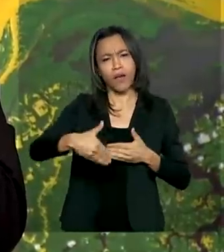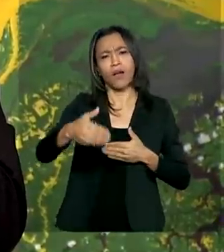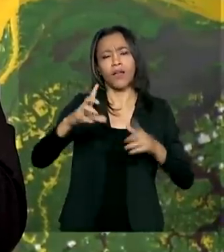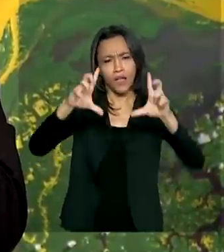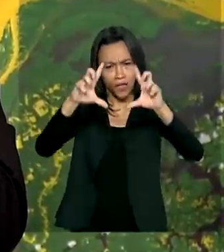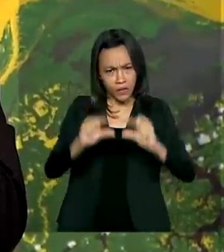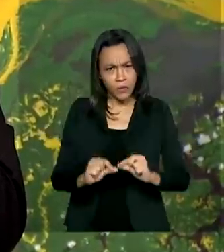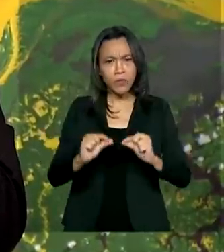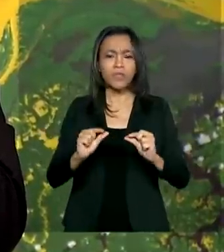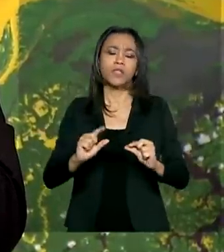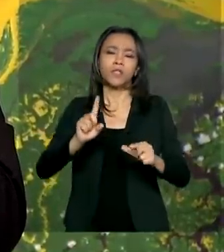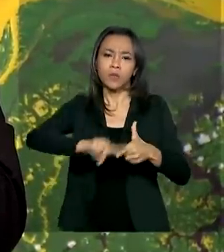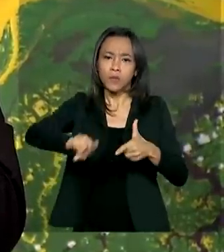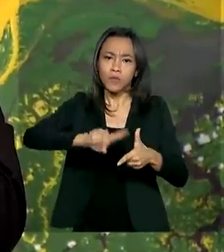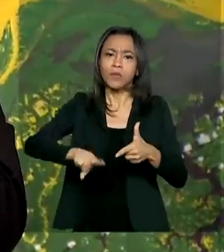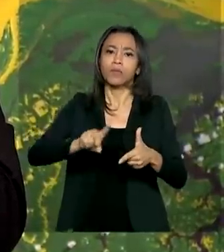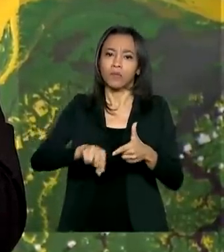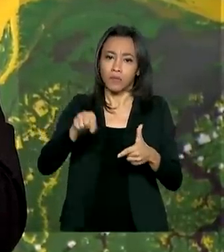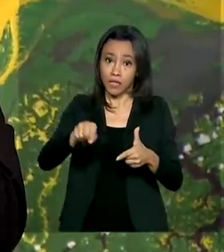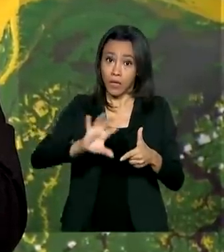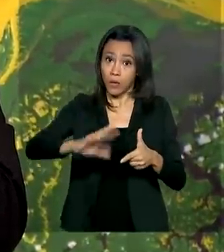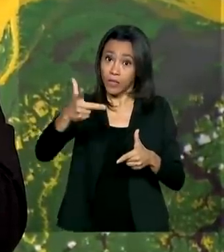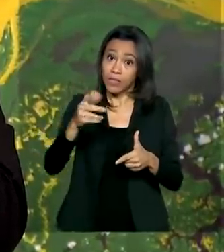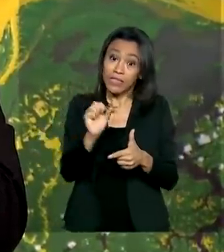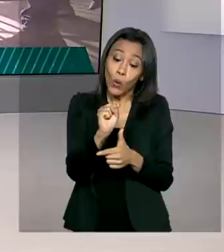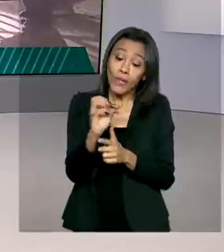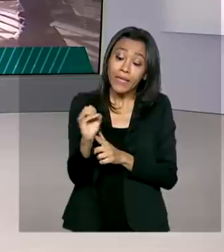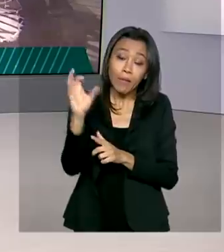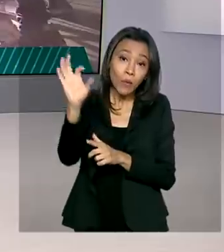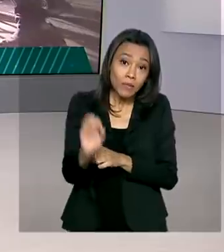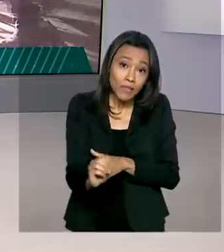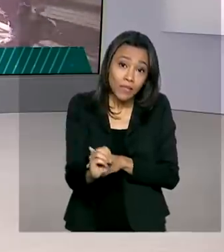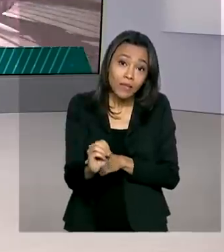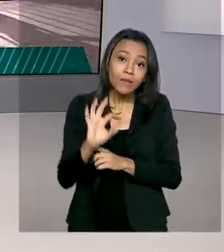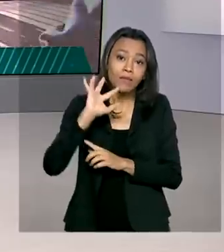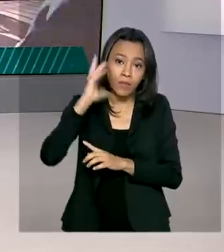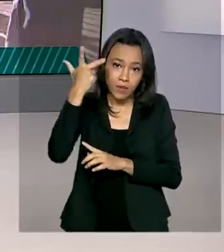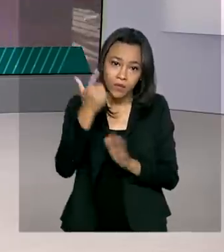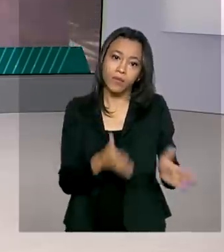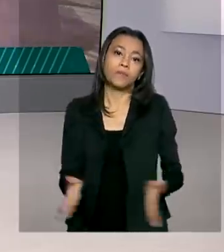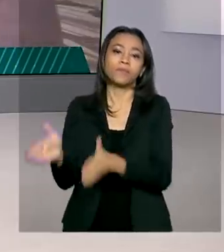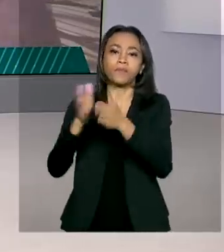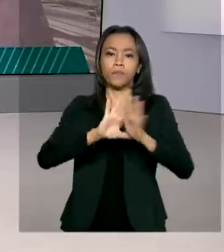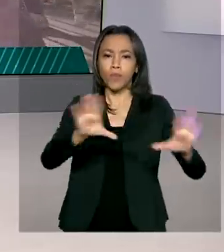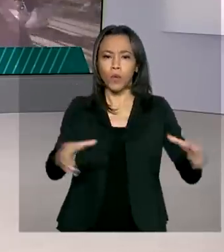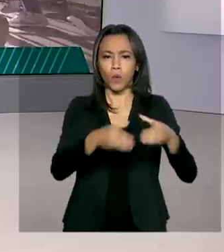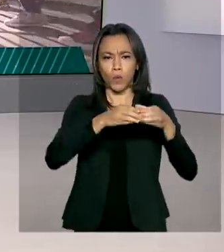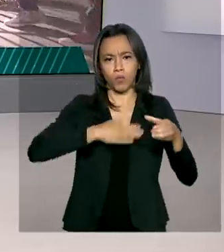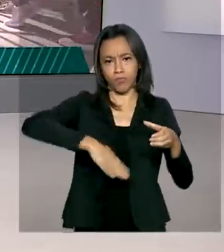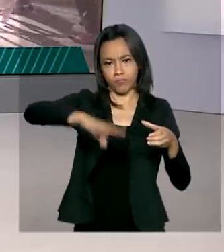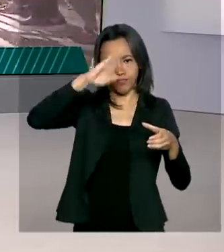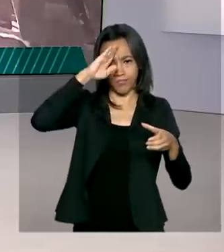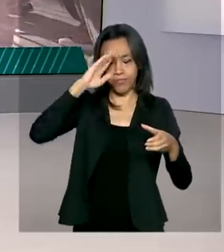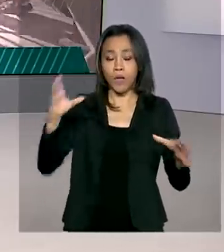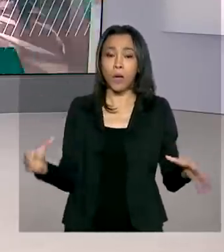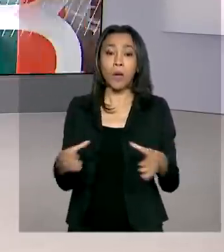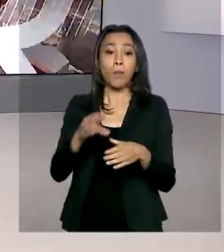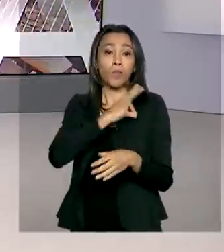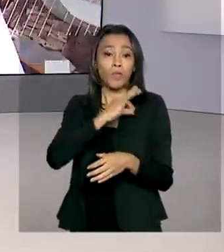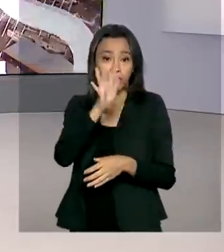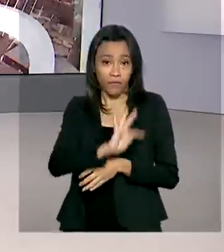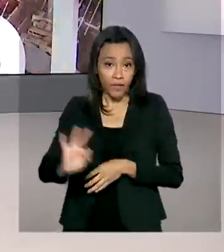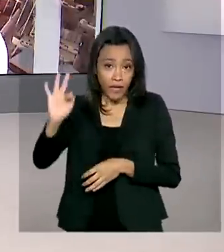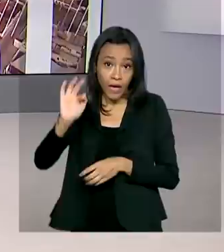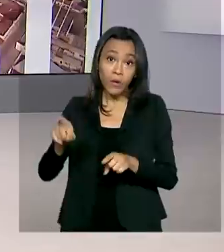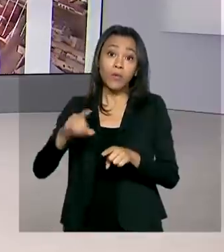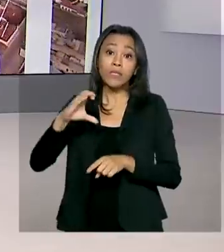enfrentamos na Amazônia, ouso dizer, em 80%. Forças armadas, agentes das polícias federal, civis e